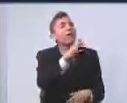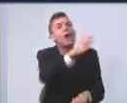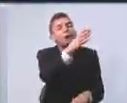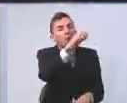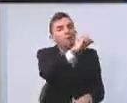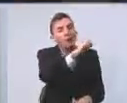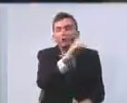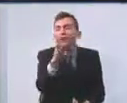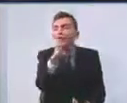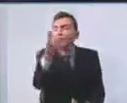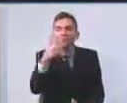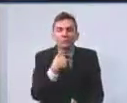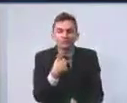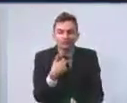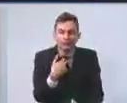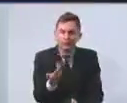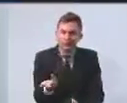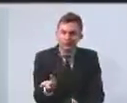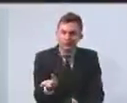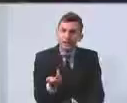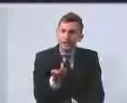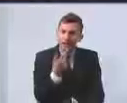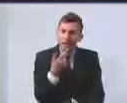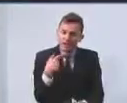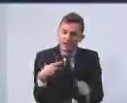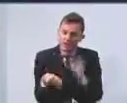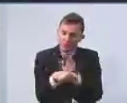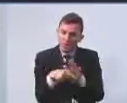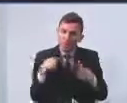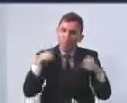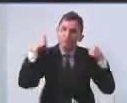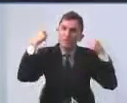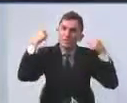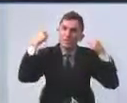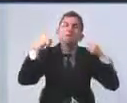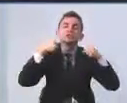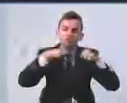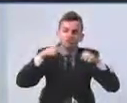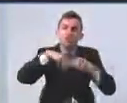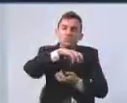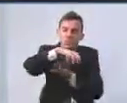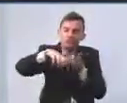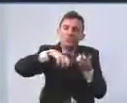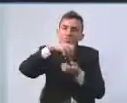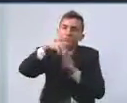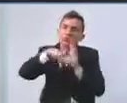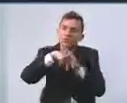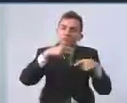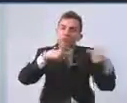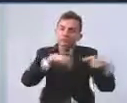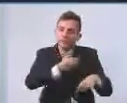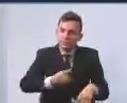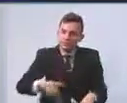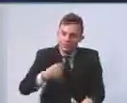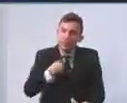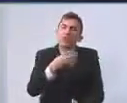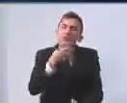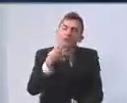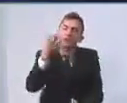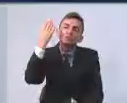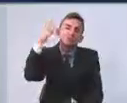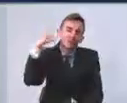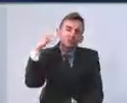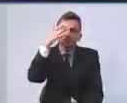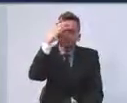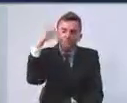eu vou falar agora como militante do movimento social, da Política Pública e da Ciência Social. Eu conheço as pessoas que estavam no Conselho